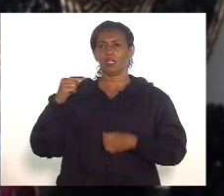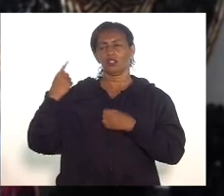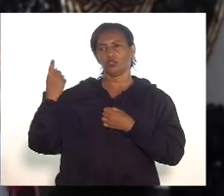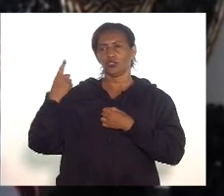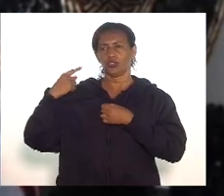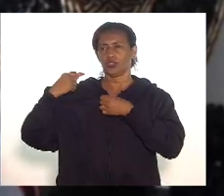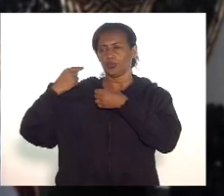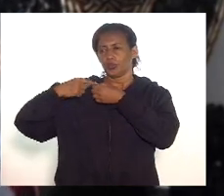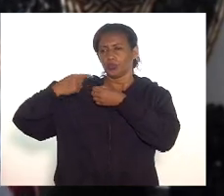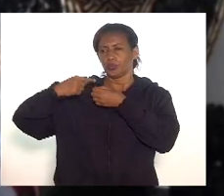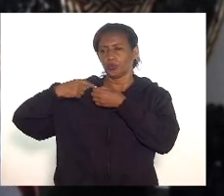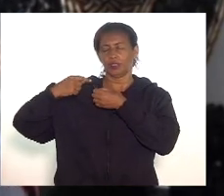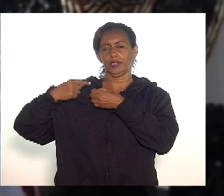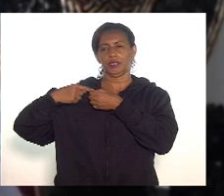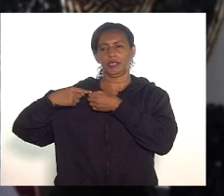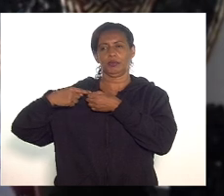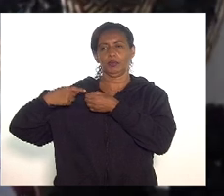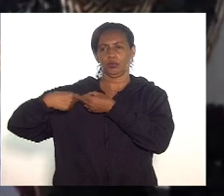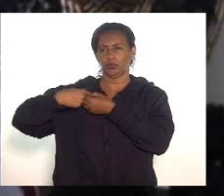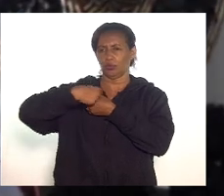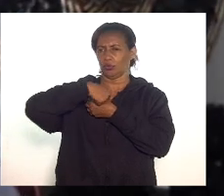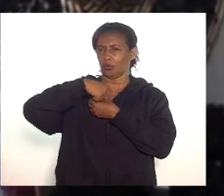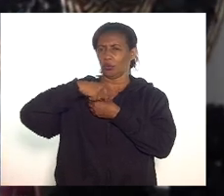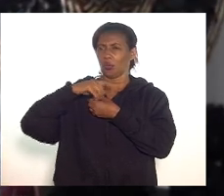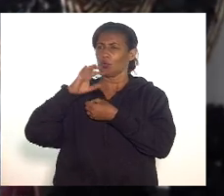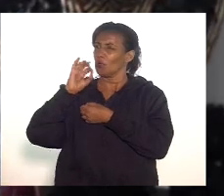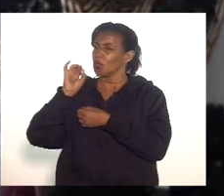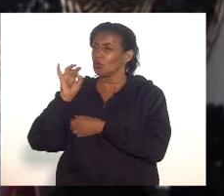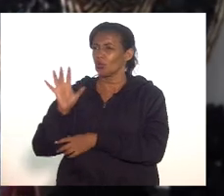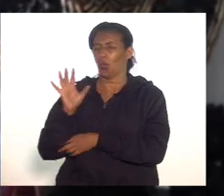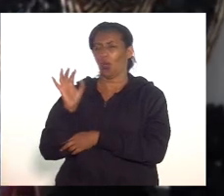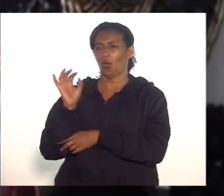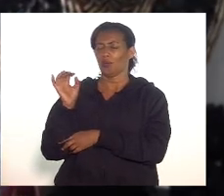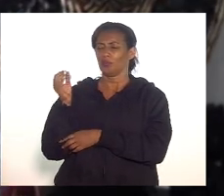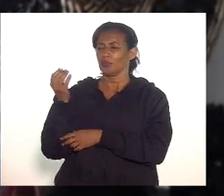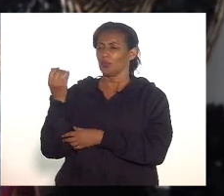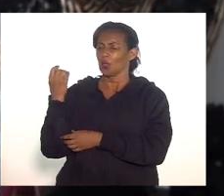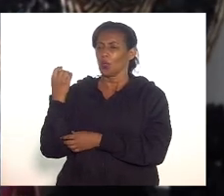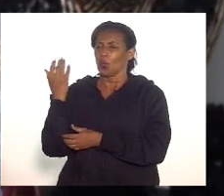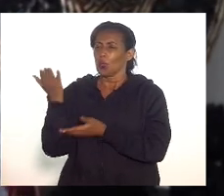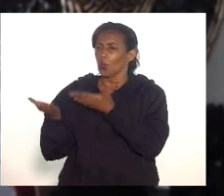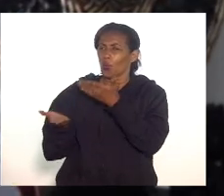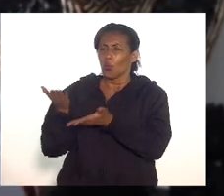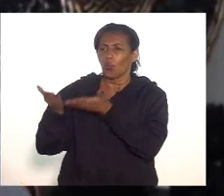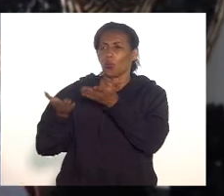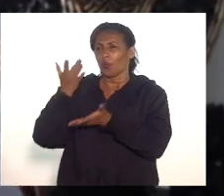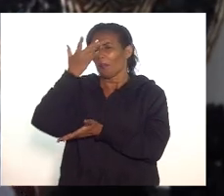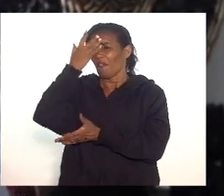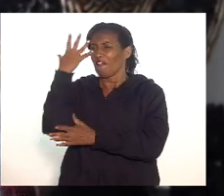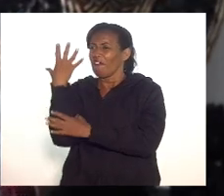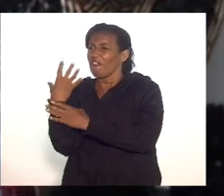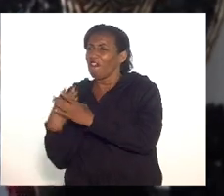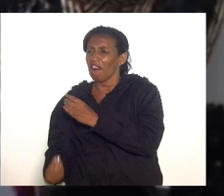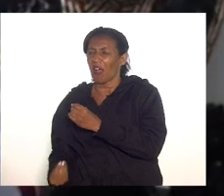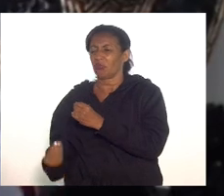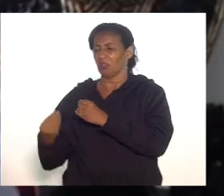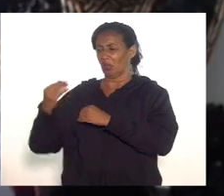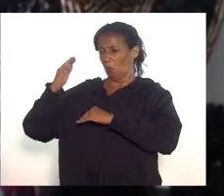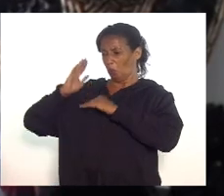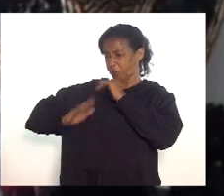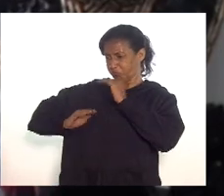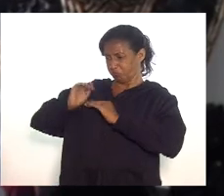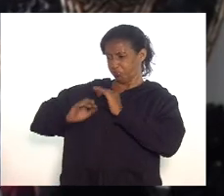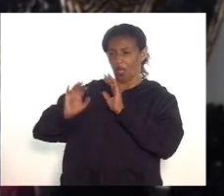Niterói, que são as delegacias de homicídio, não tratem mais do caso de desaparecimento, não pela falta de competência, porque tem,